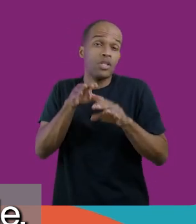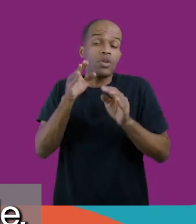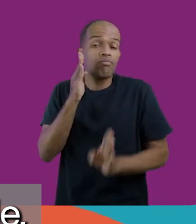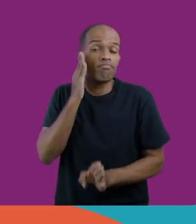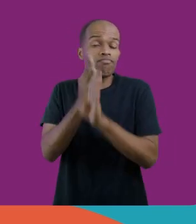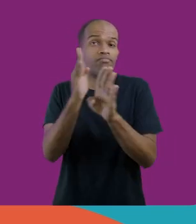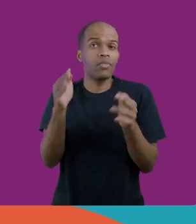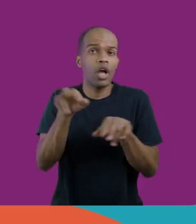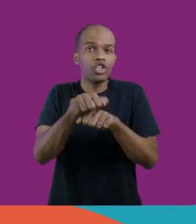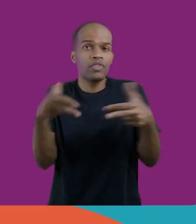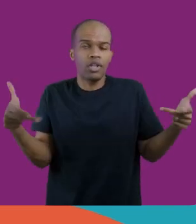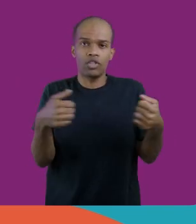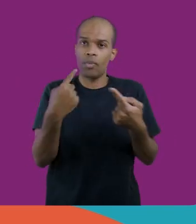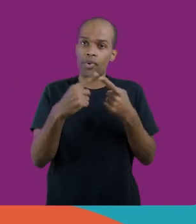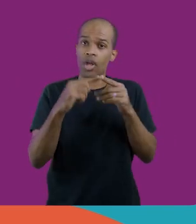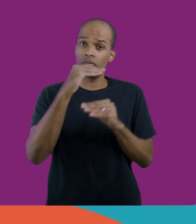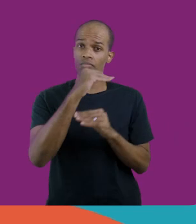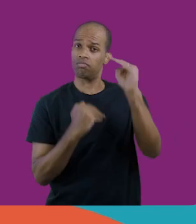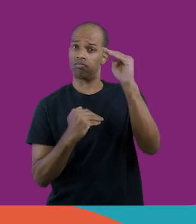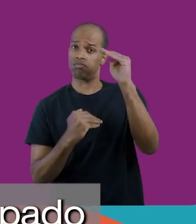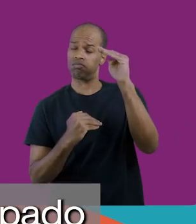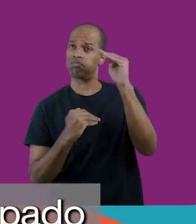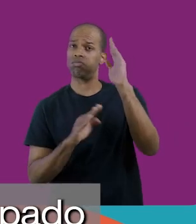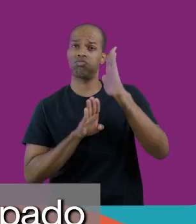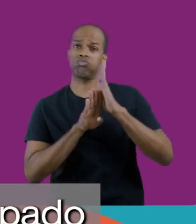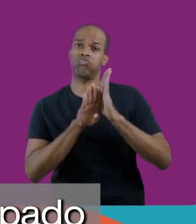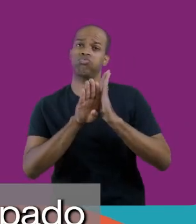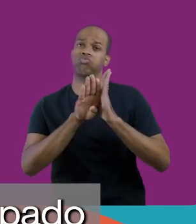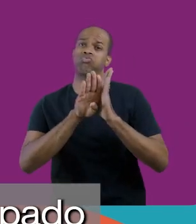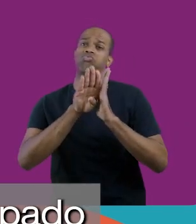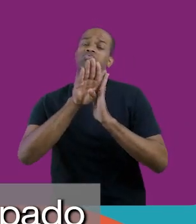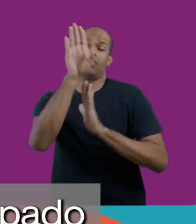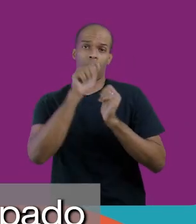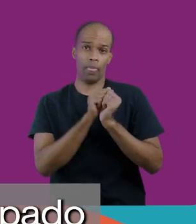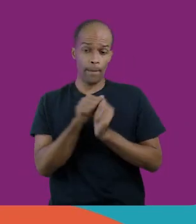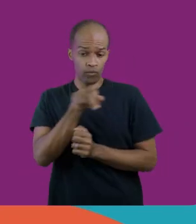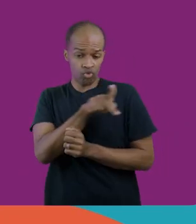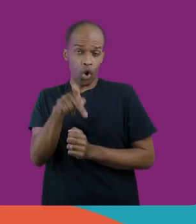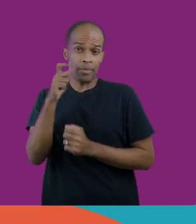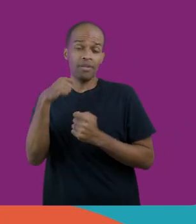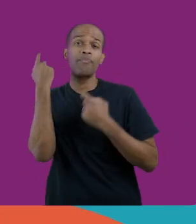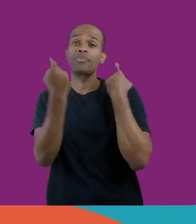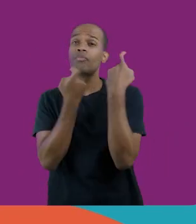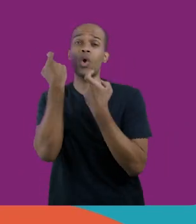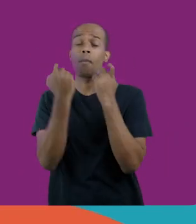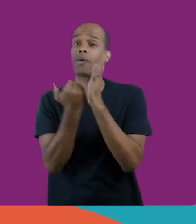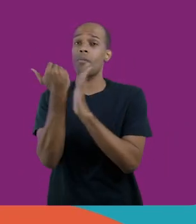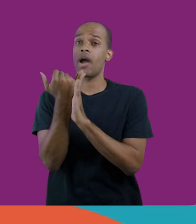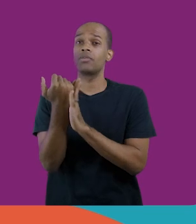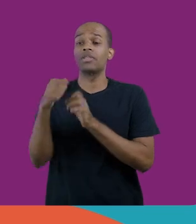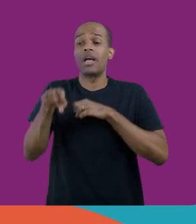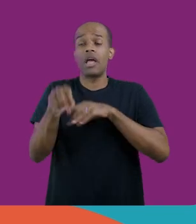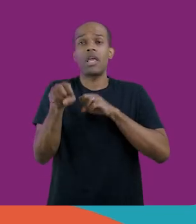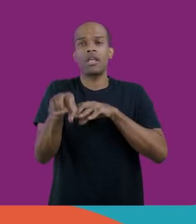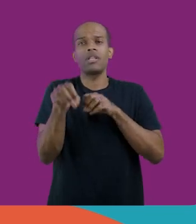diversidade, porque a desigualdade explodiu. O professor tem que estar muito mais preocupado com ele ter que ensinar a